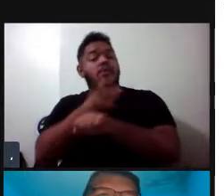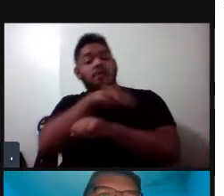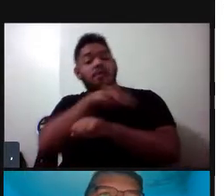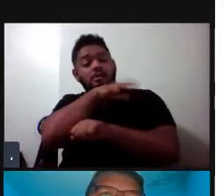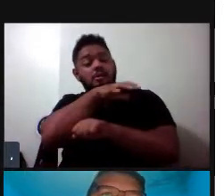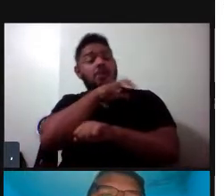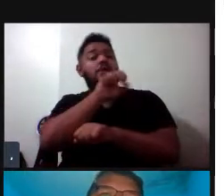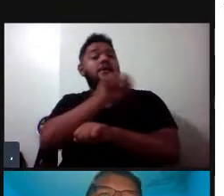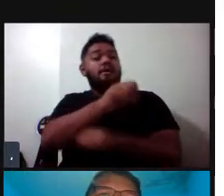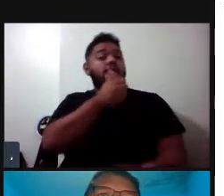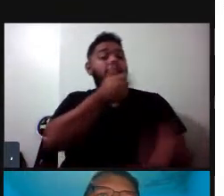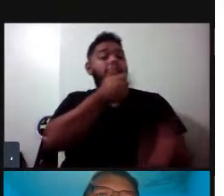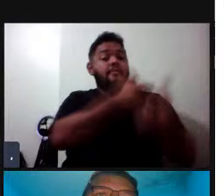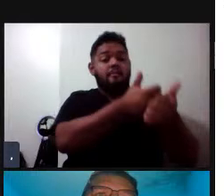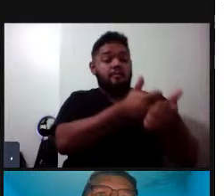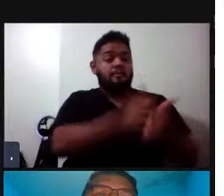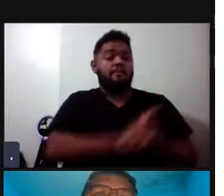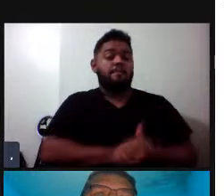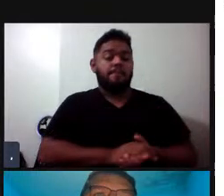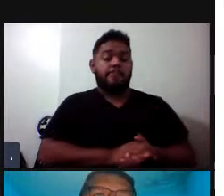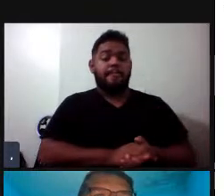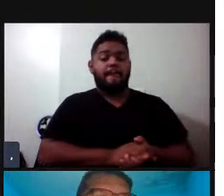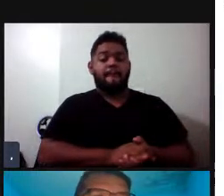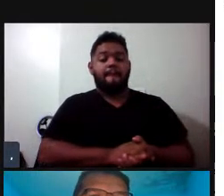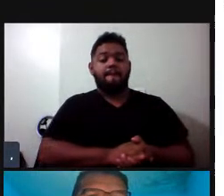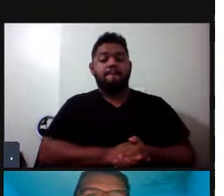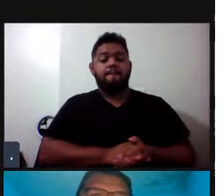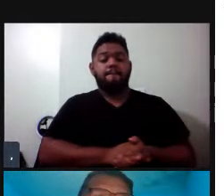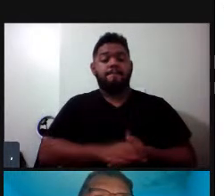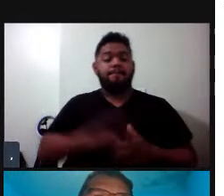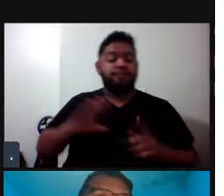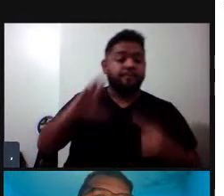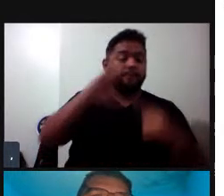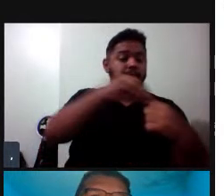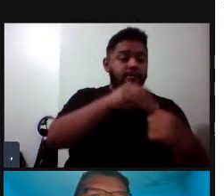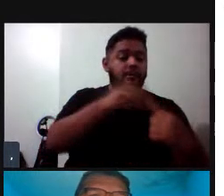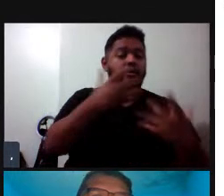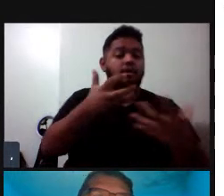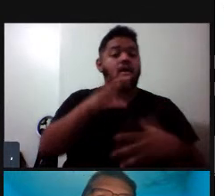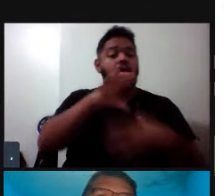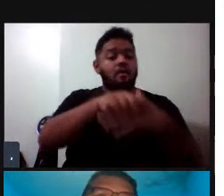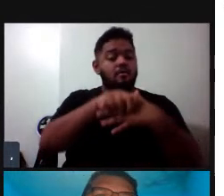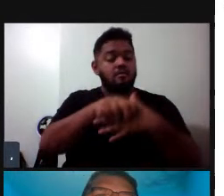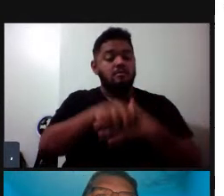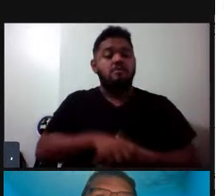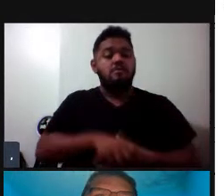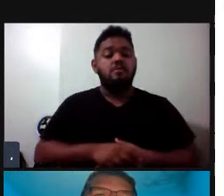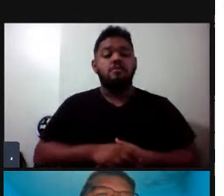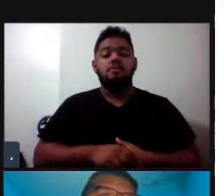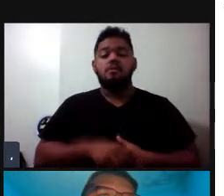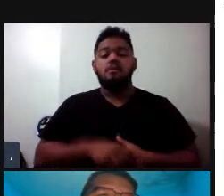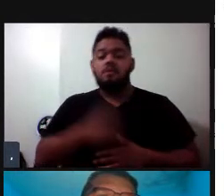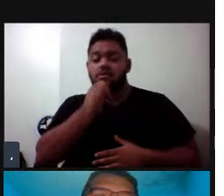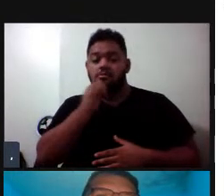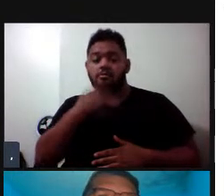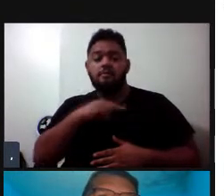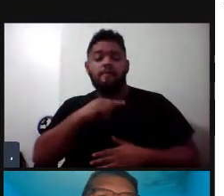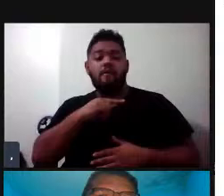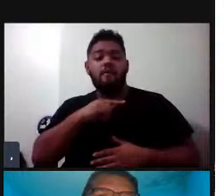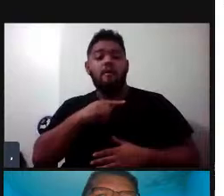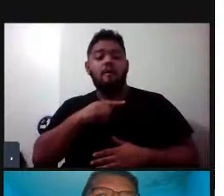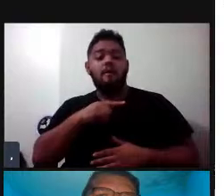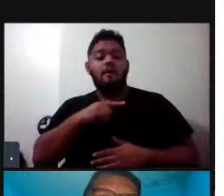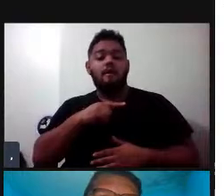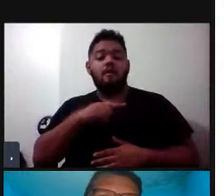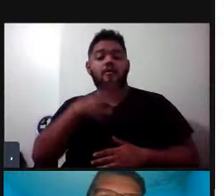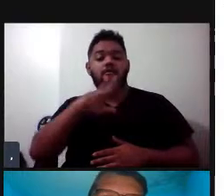próximos do alvo, né, do que eles querem atingir, uma presa, por exemplo, o intervalo entre esses cliques vai